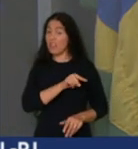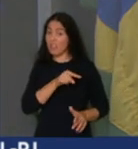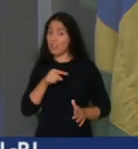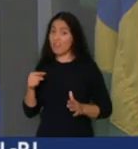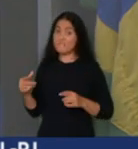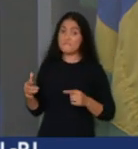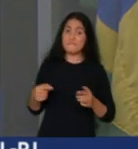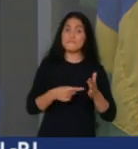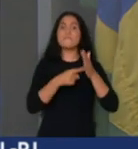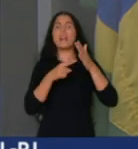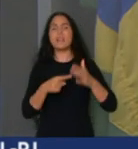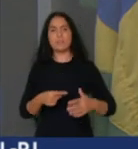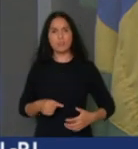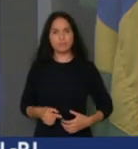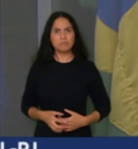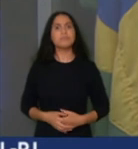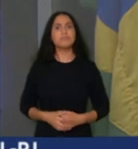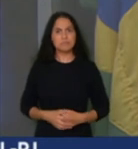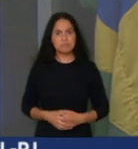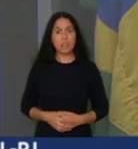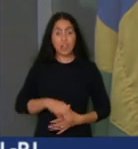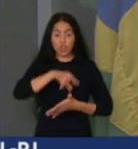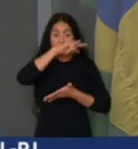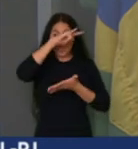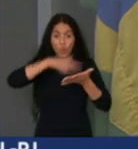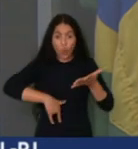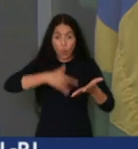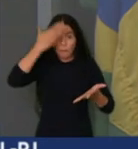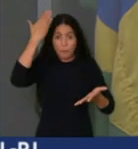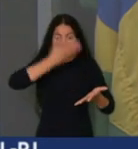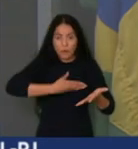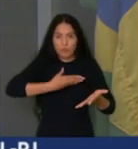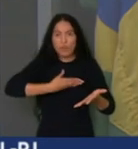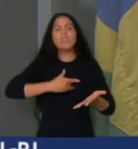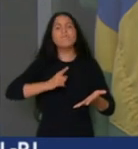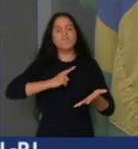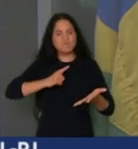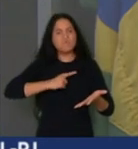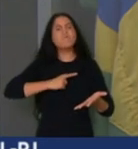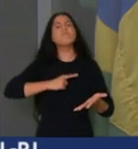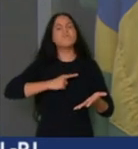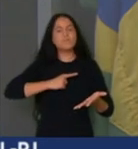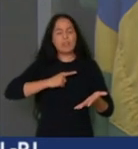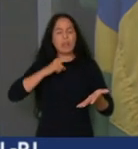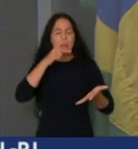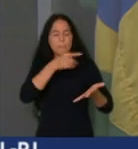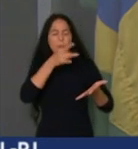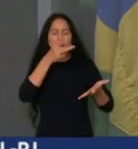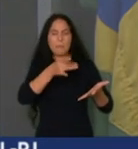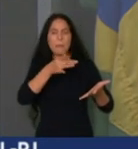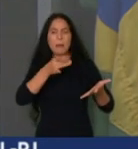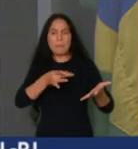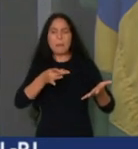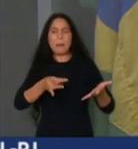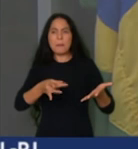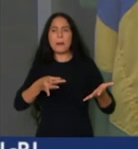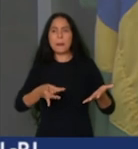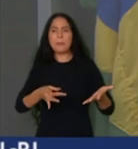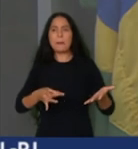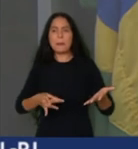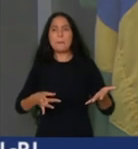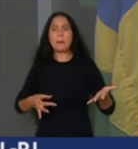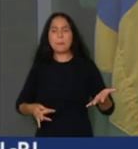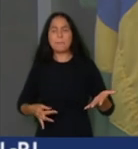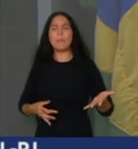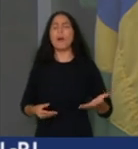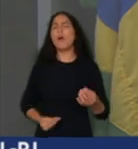documentos comprovando toda essa atuação do narcotráfico com o Foro de São Paulo, com